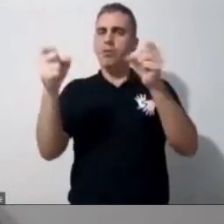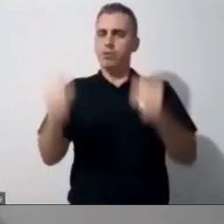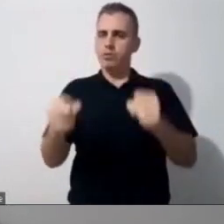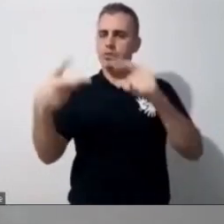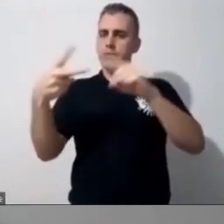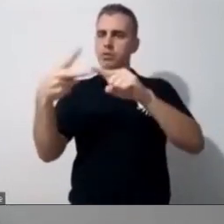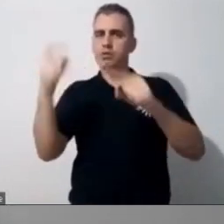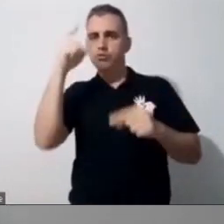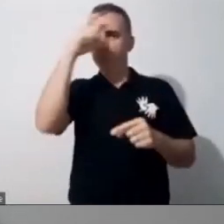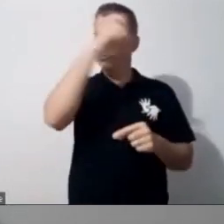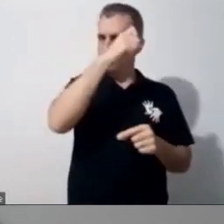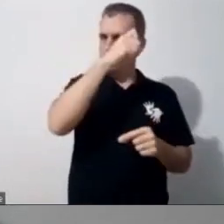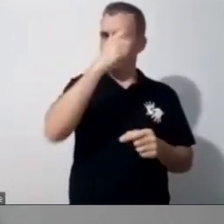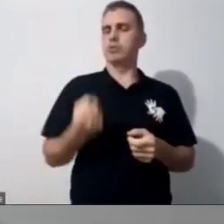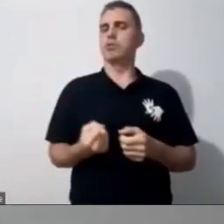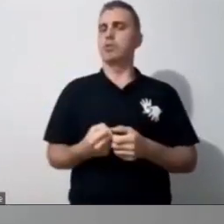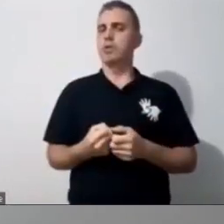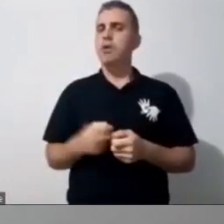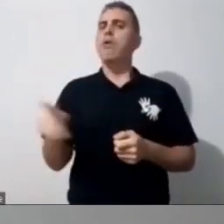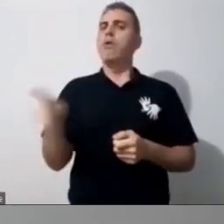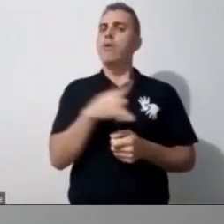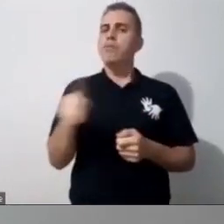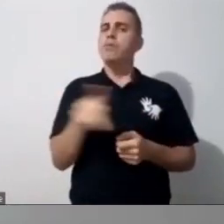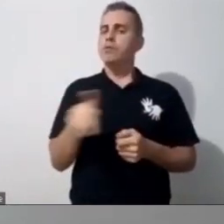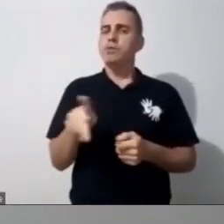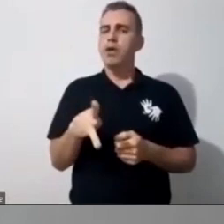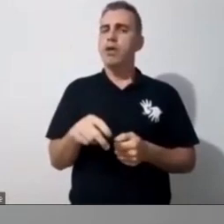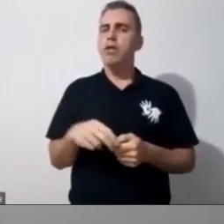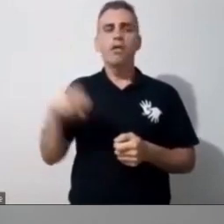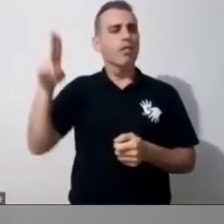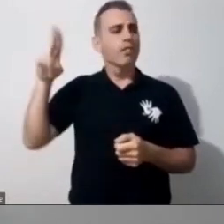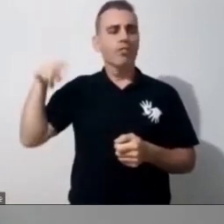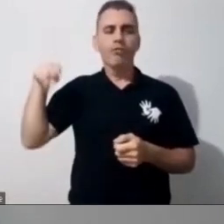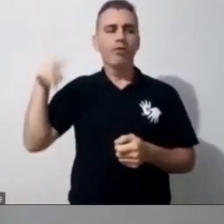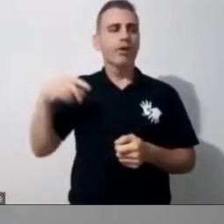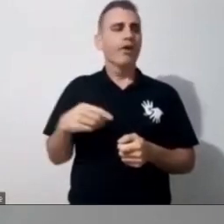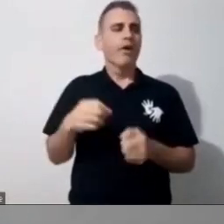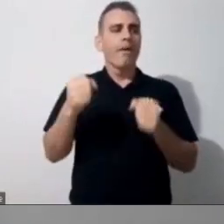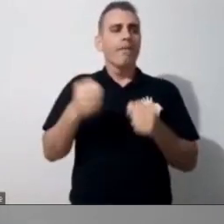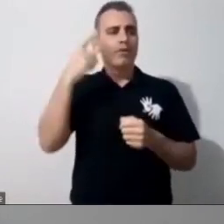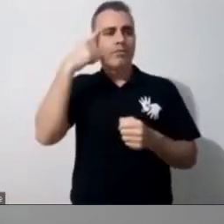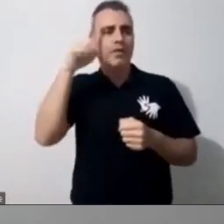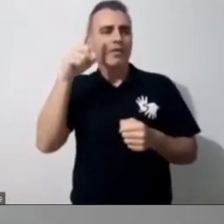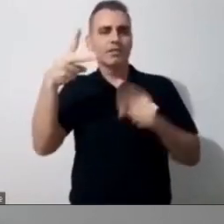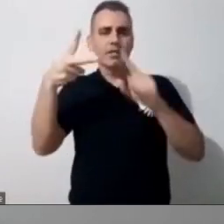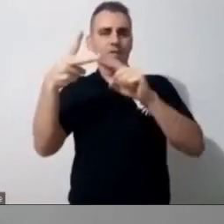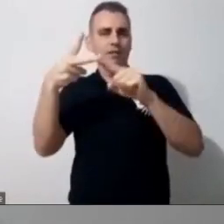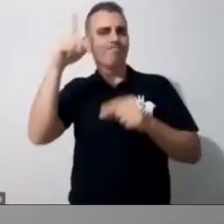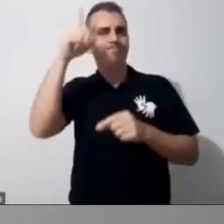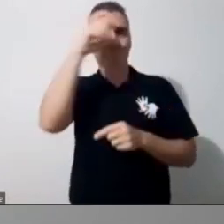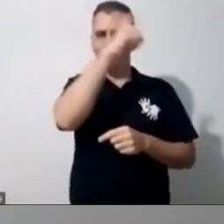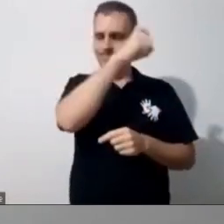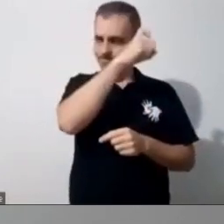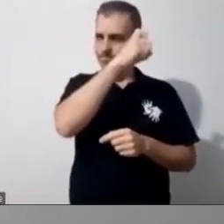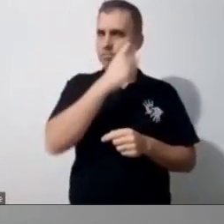professor jamais pode pensar na dificuldade, porque o momento que tu pensar só na